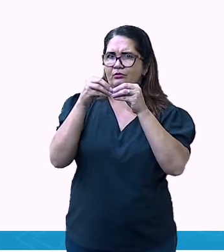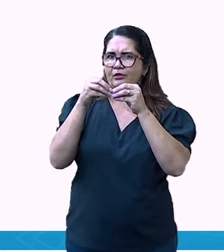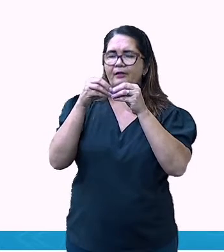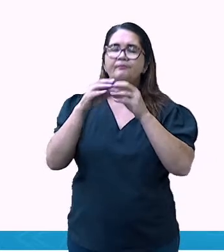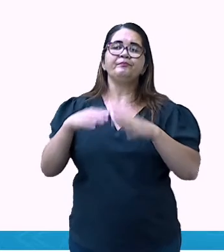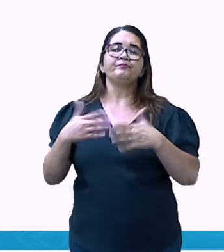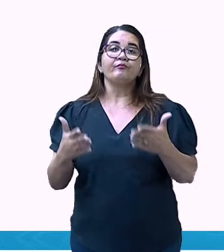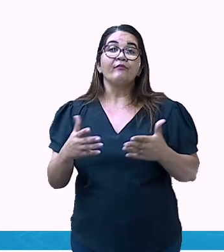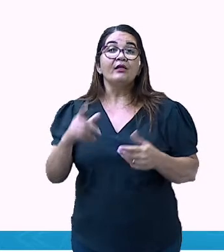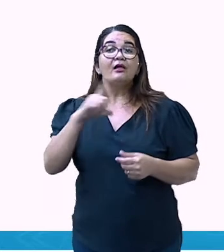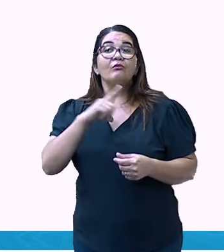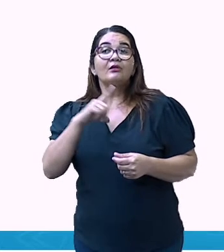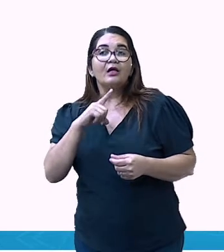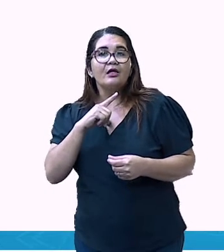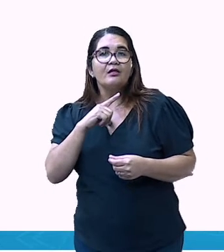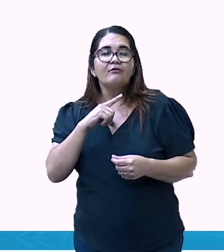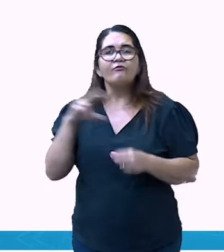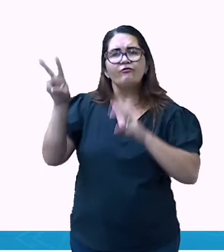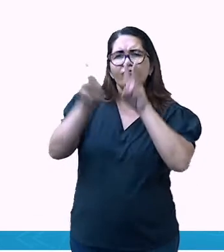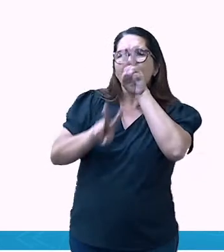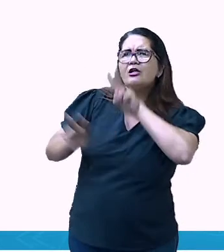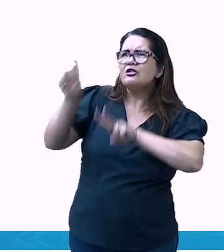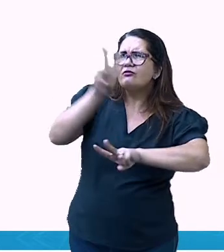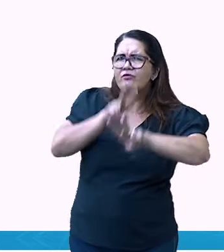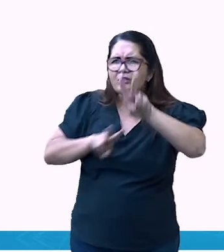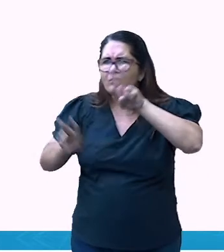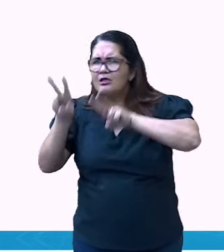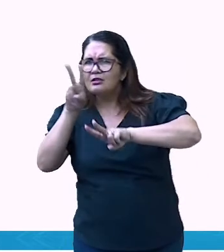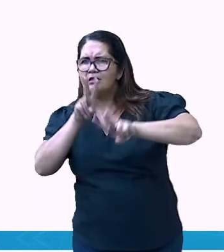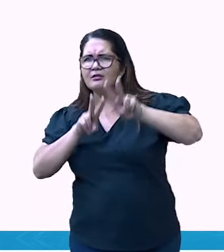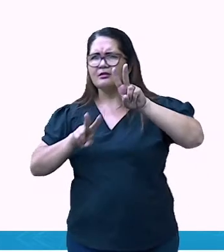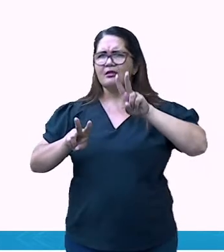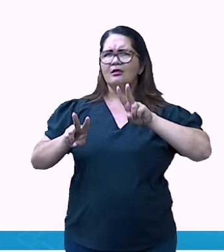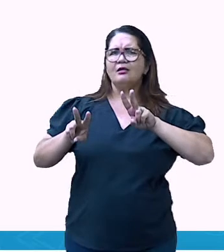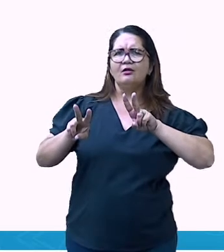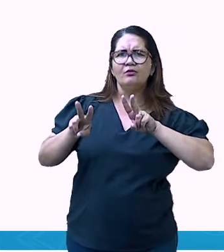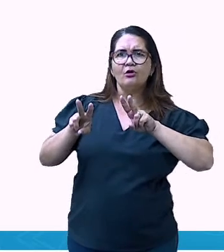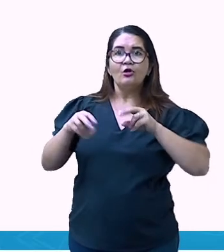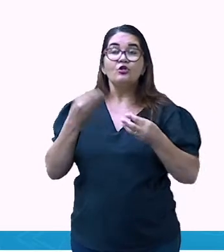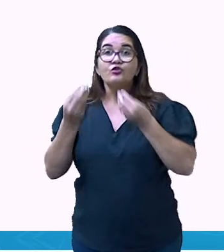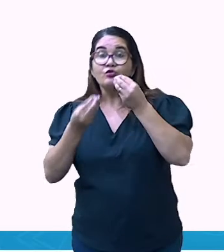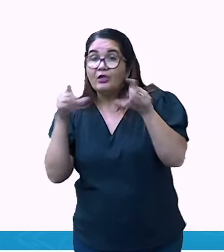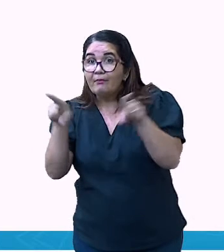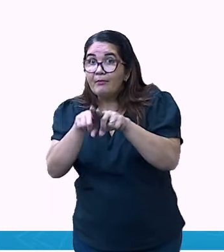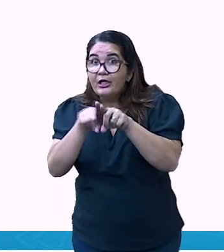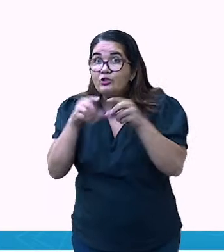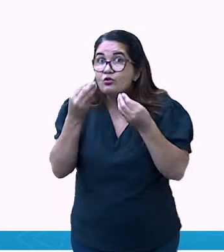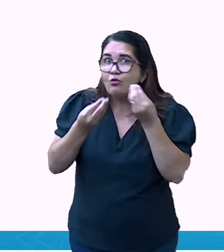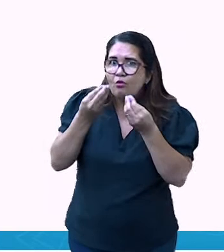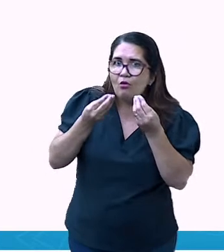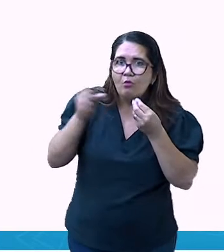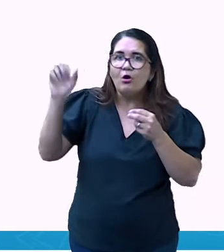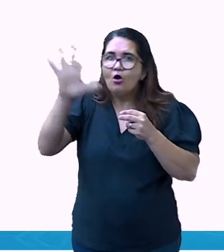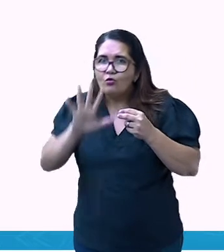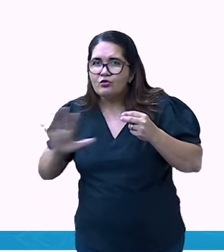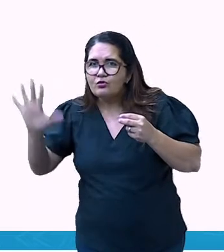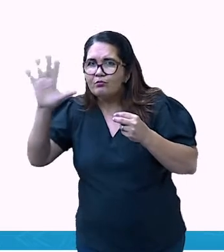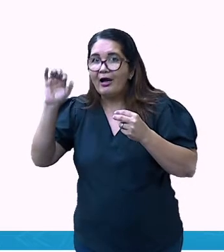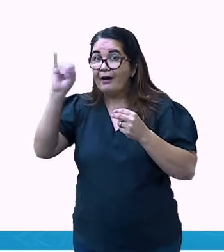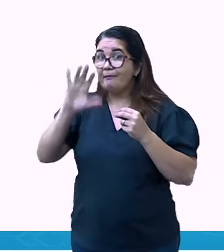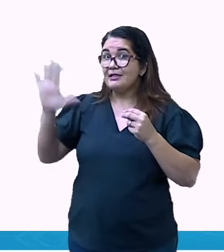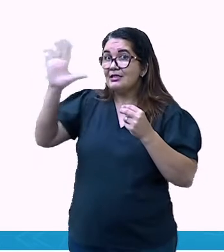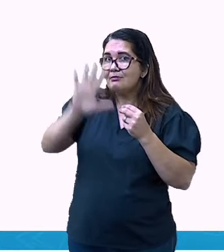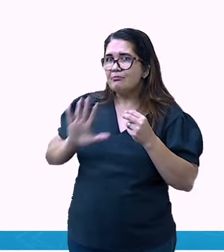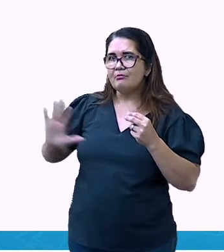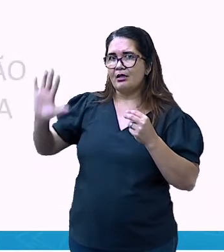Ela tem, né? Essa visualização, leitura de interpretação de mapas. Ajuda muito na interpretação dos mapas. Ela